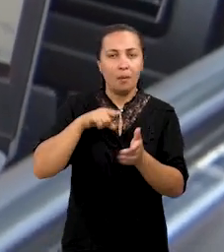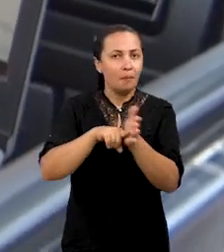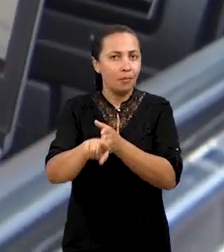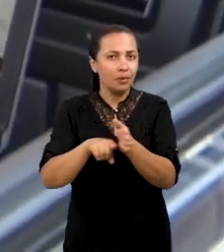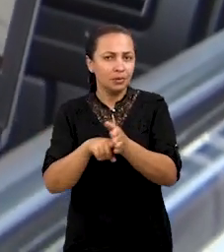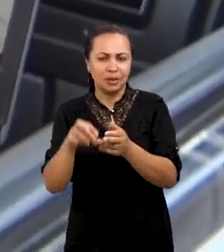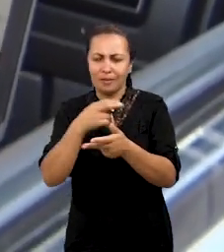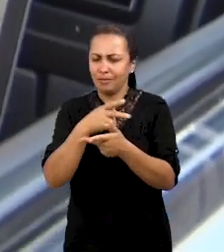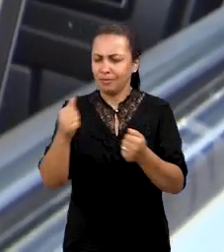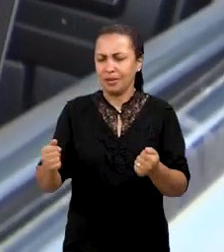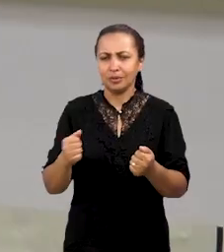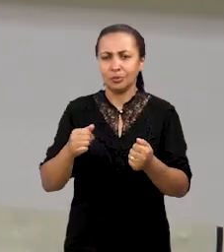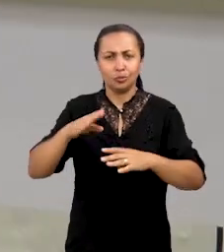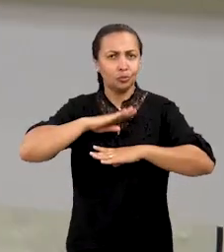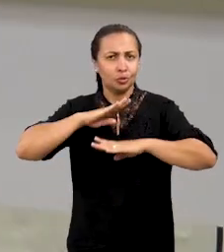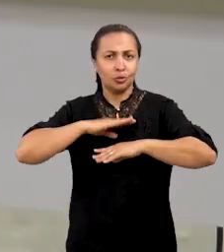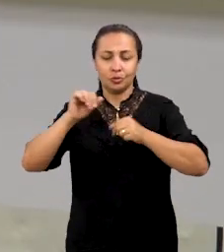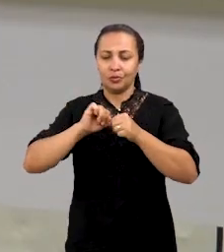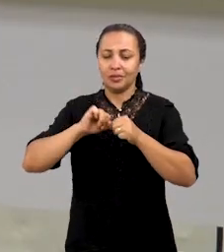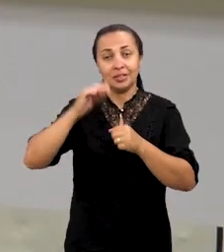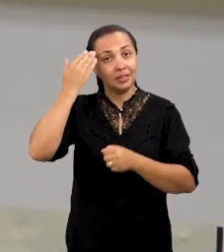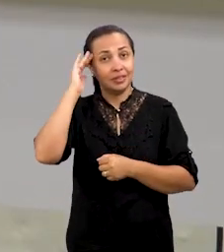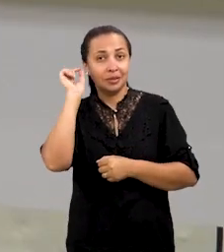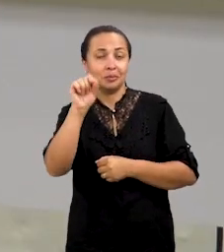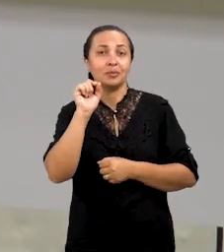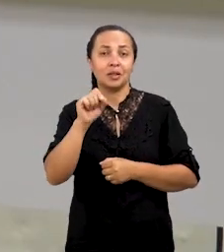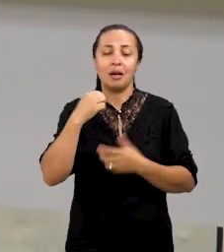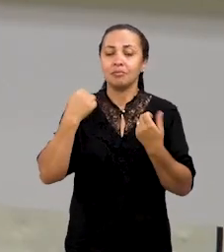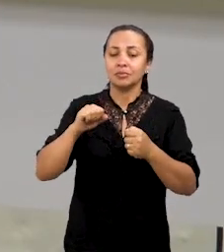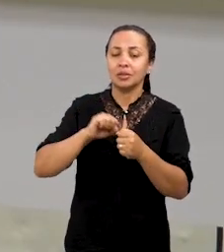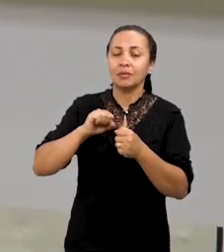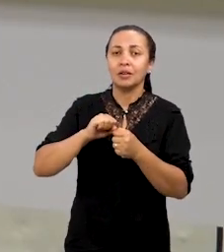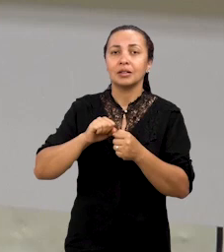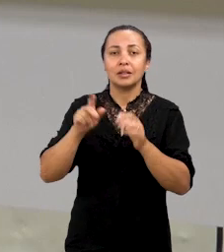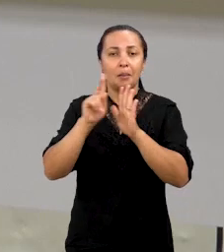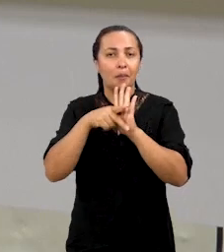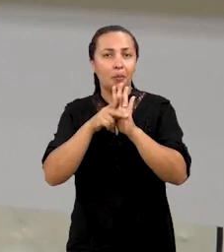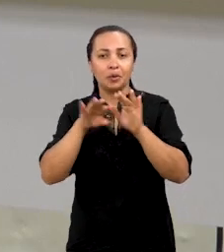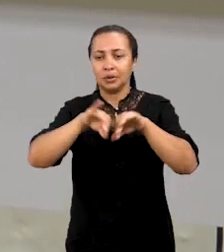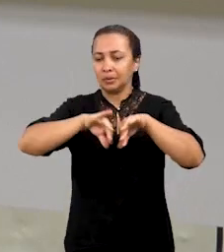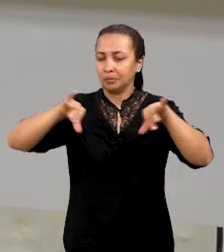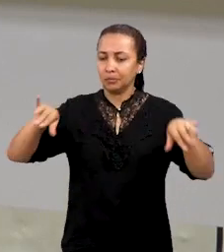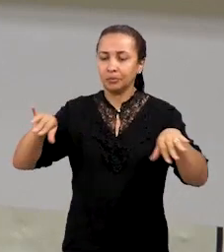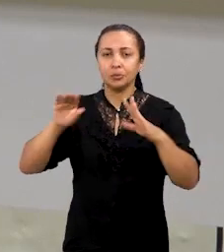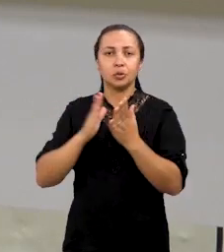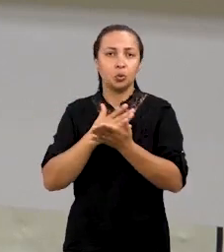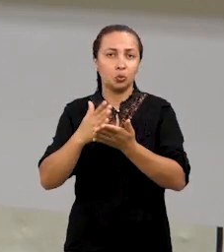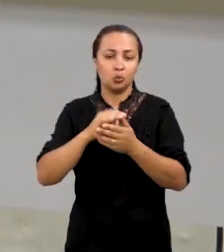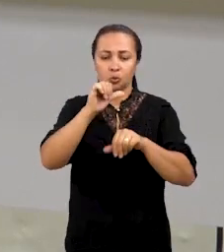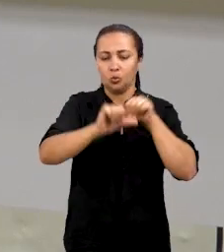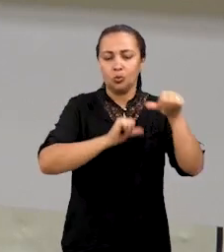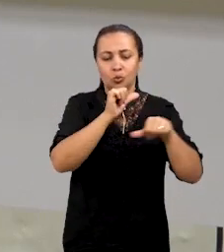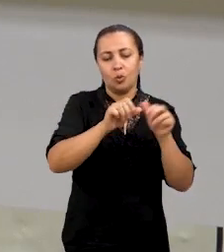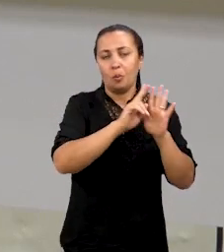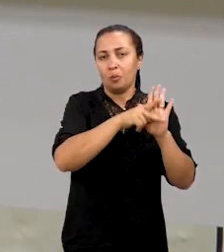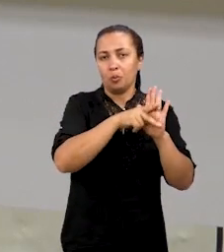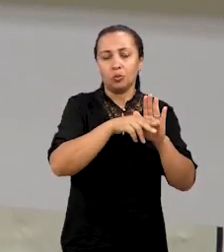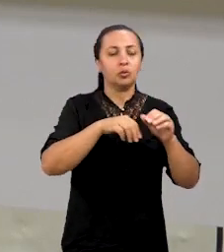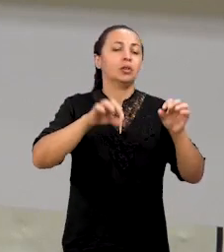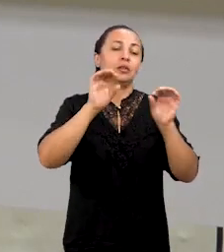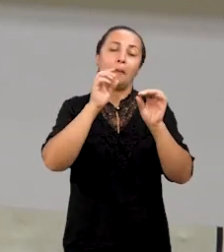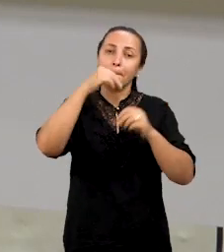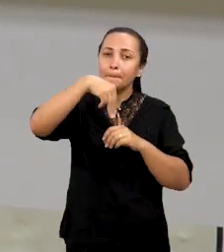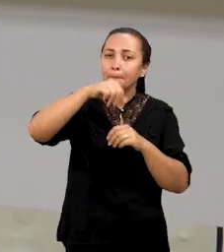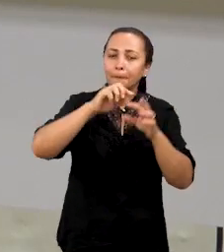várias formas de fazer isso e entendemos que teríamos que fazer projetos separados. Então, começamos a desenvolver o projeto mecânico,